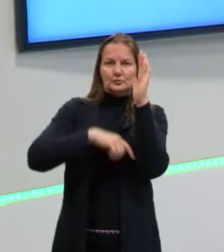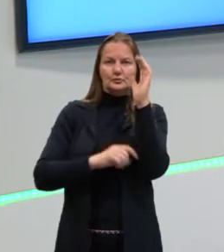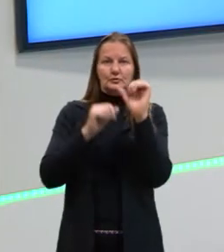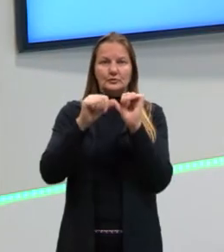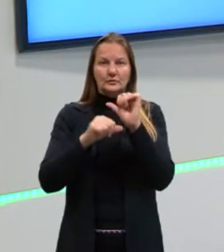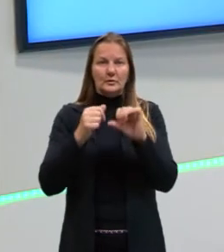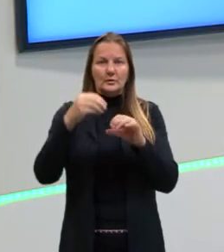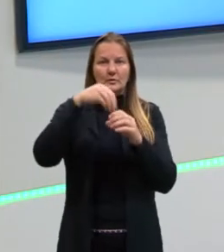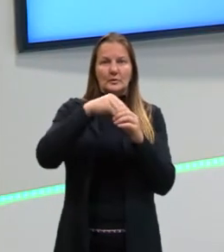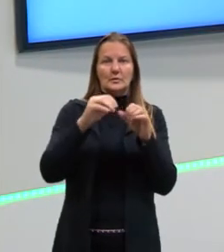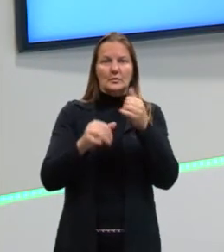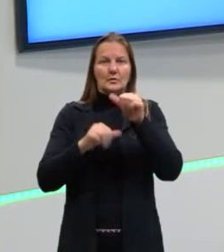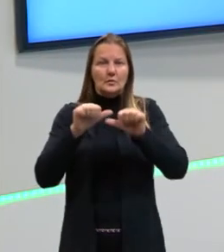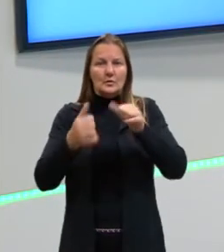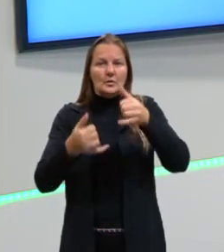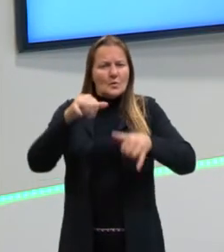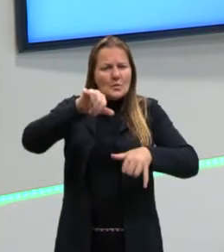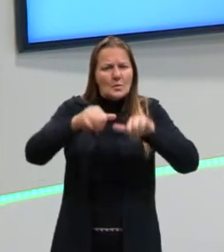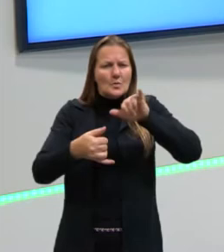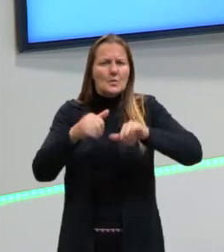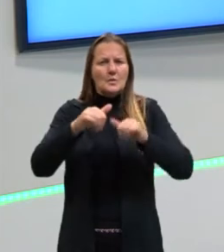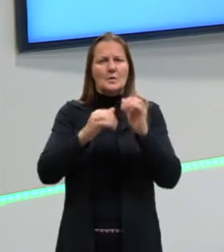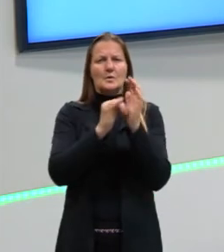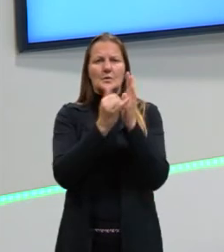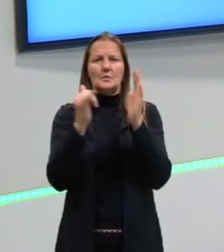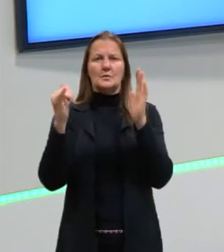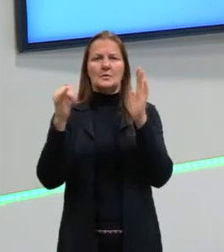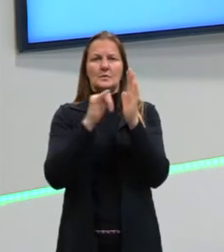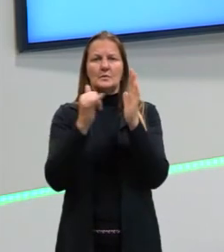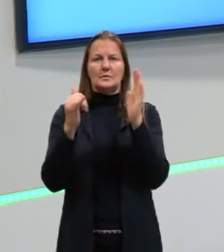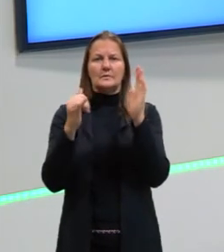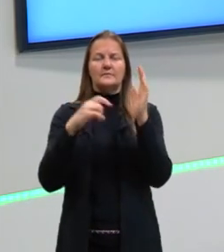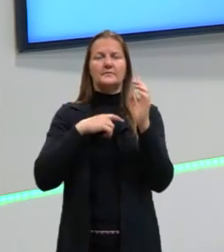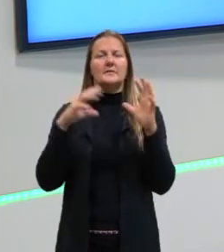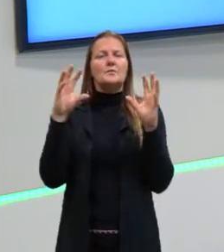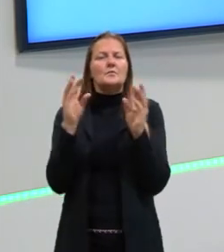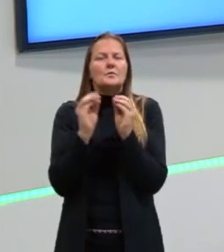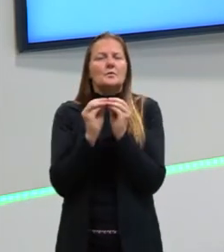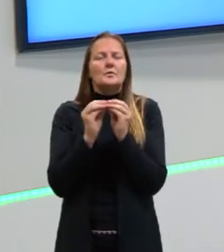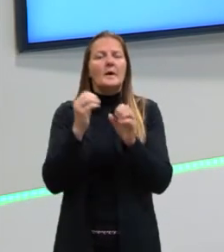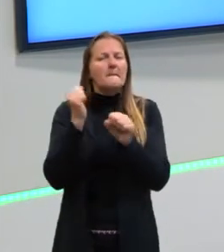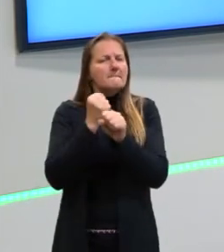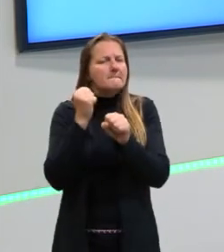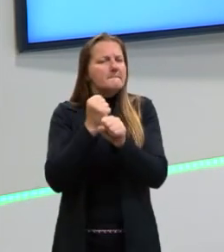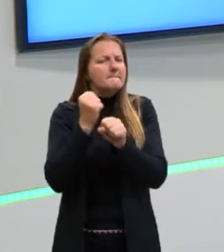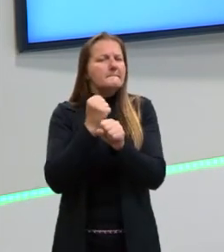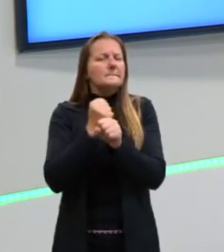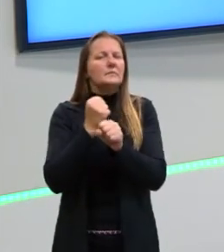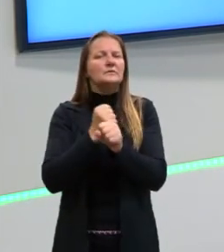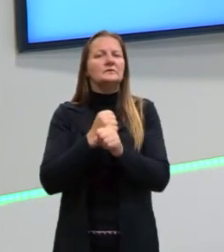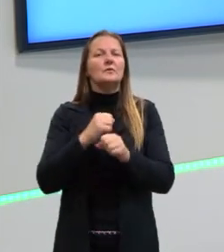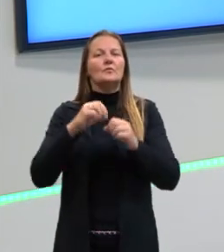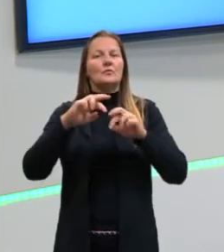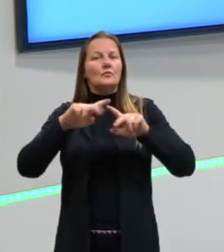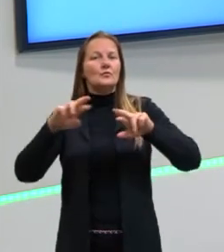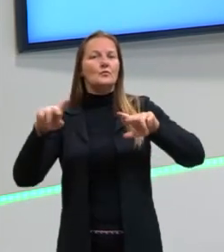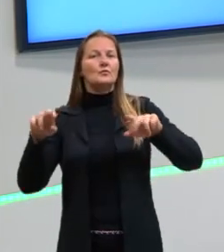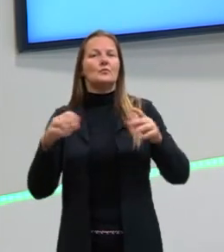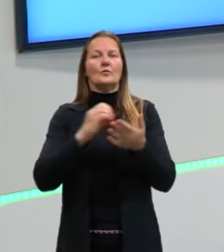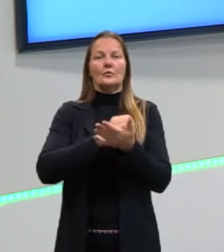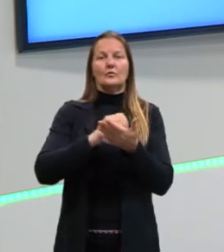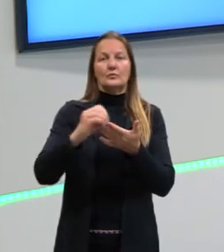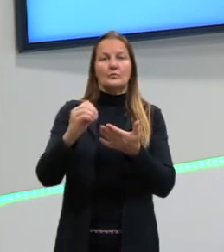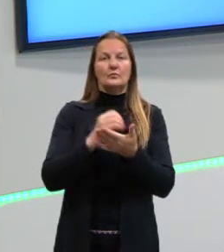para que, posteriormente, venha a ser realizada a síntese, a produção de compostos orgânicos,